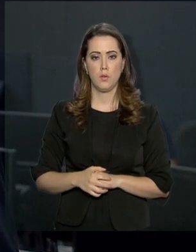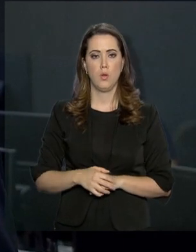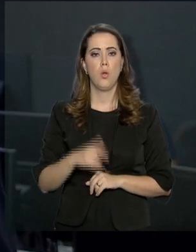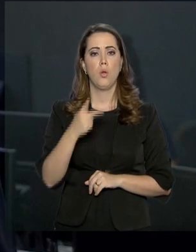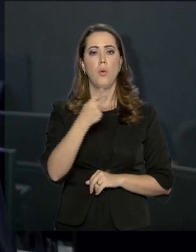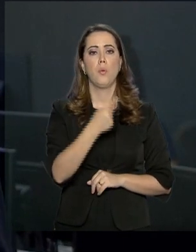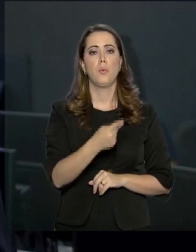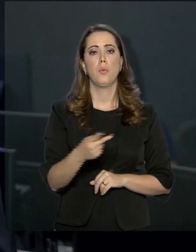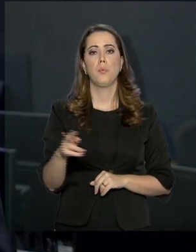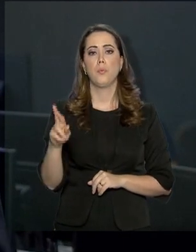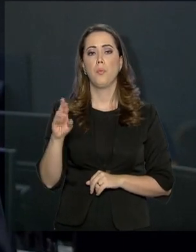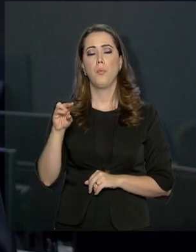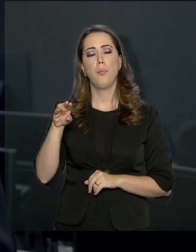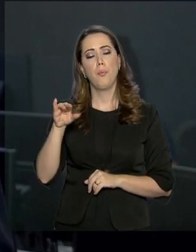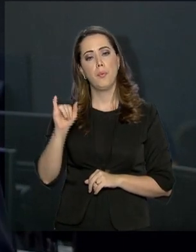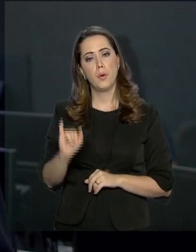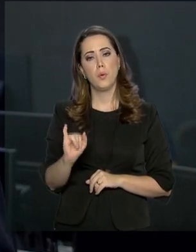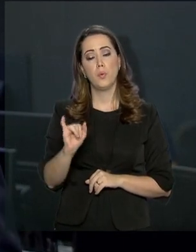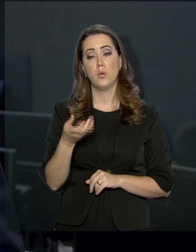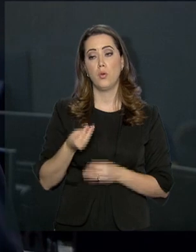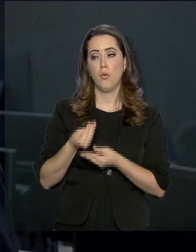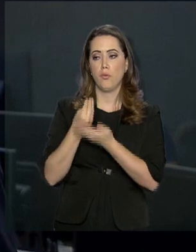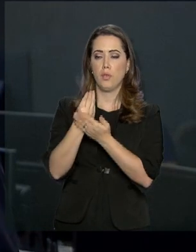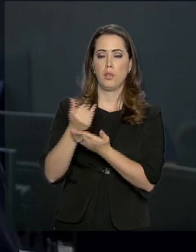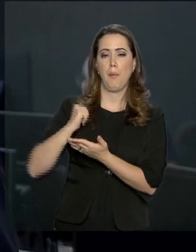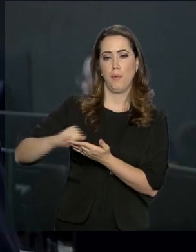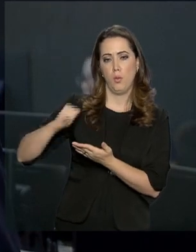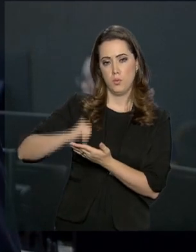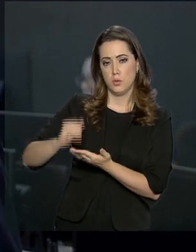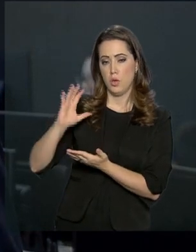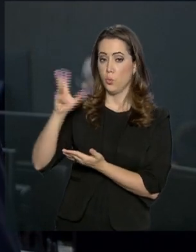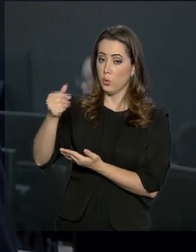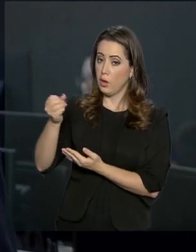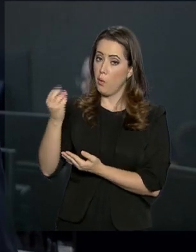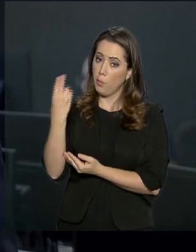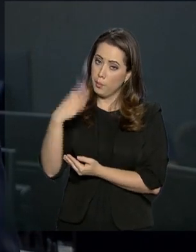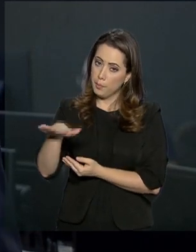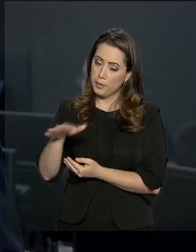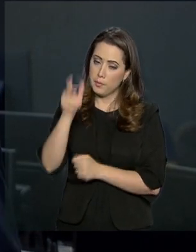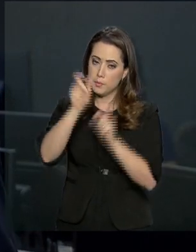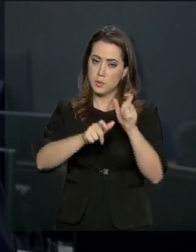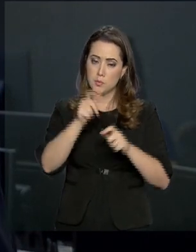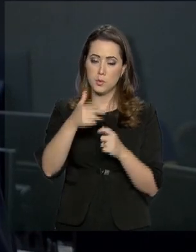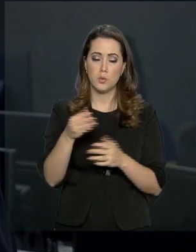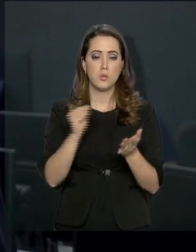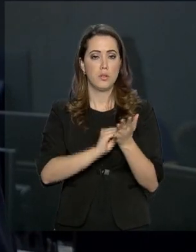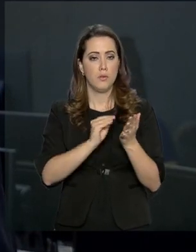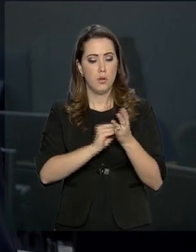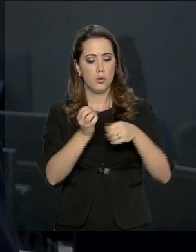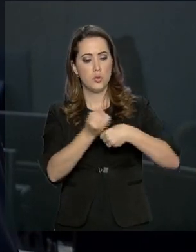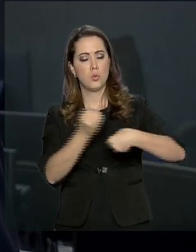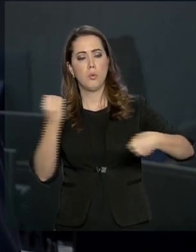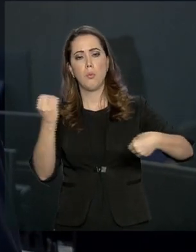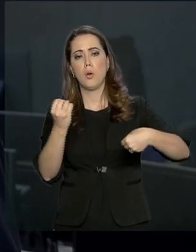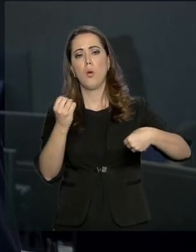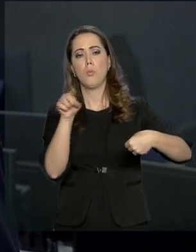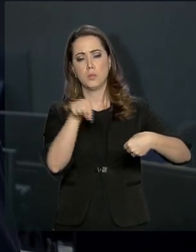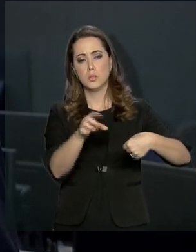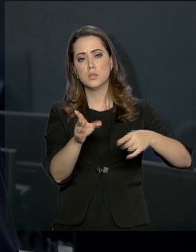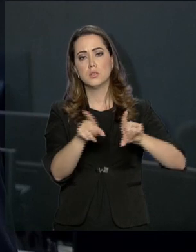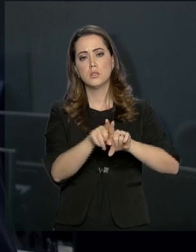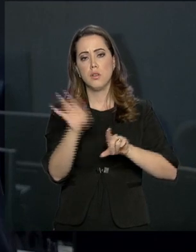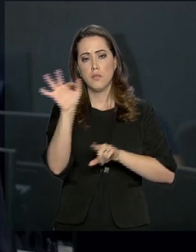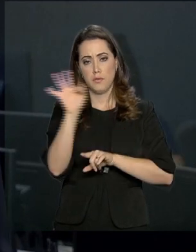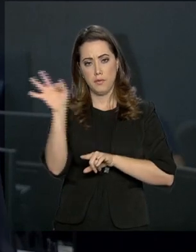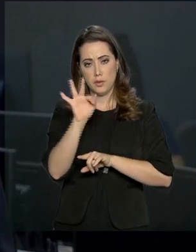oferece bolsas de estudo integrais e parciais aos estudantes brasileiros que ainda não têm um diploma de nível superior em faculdades e